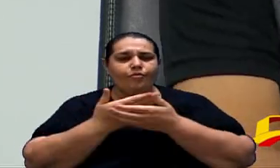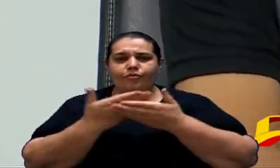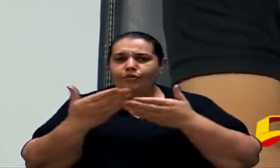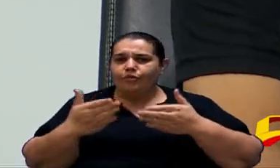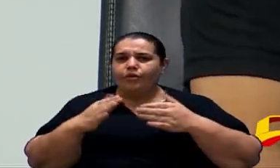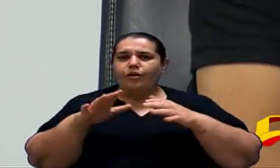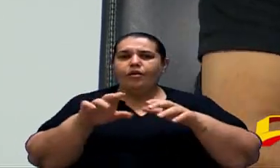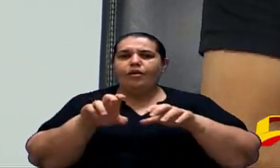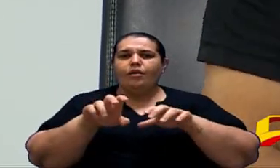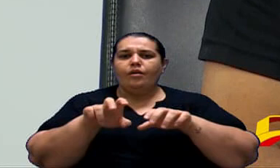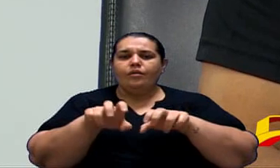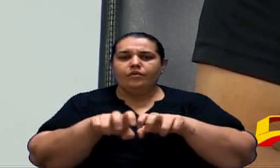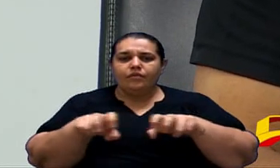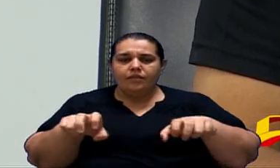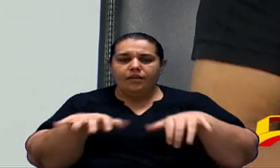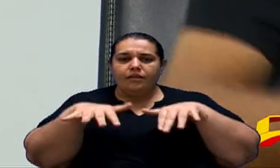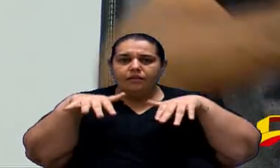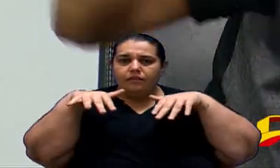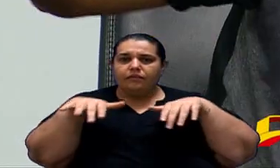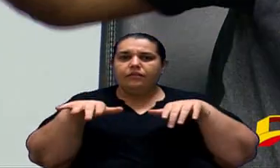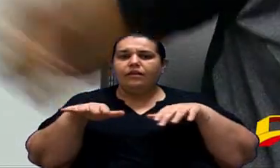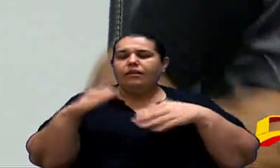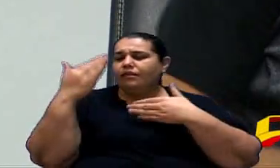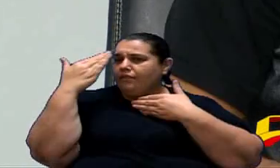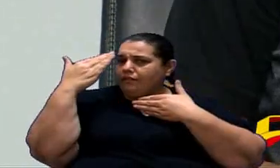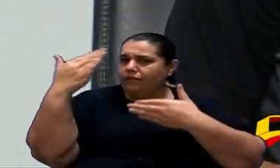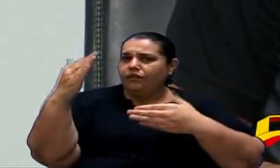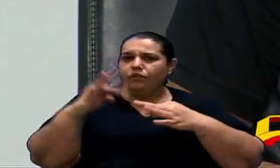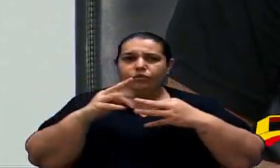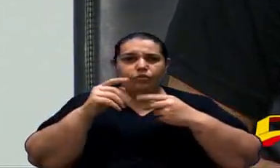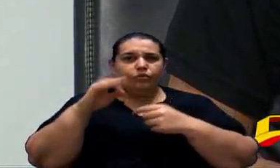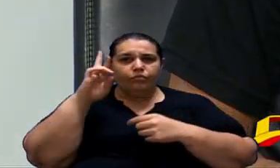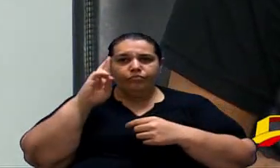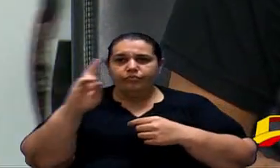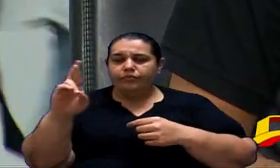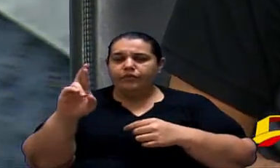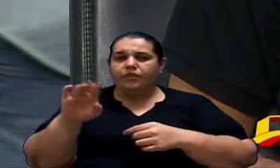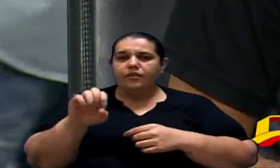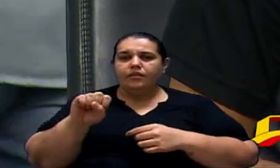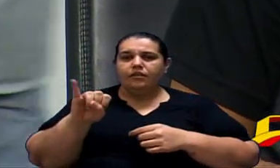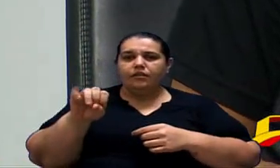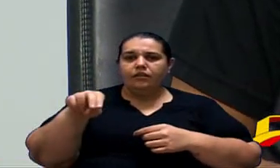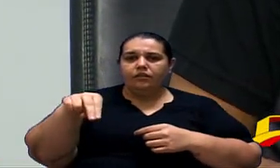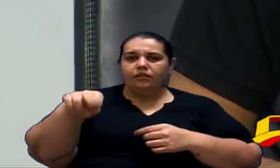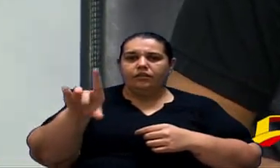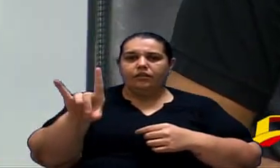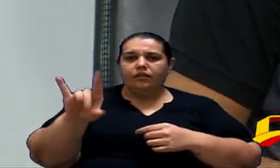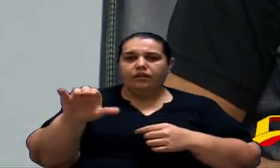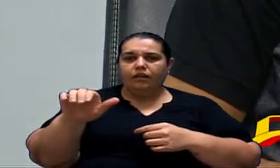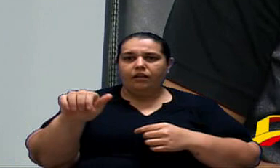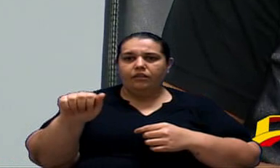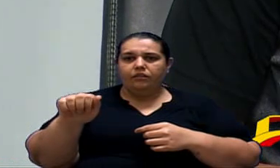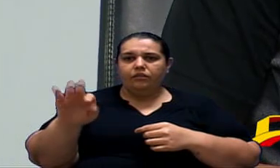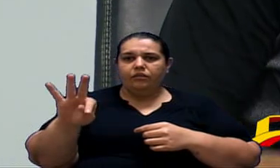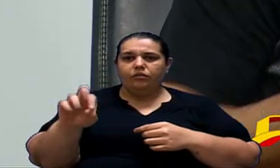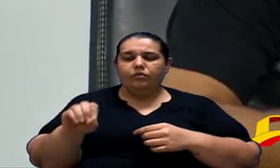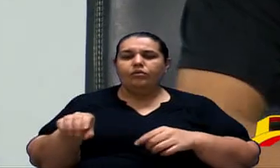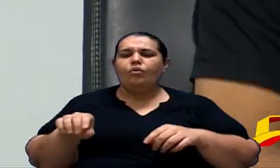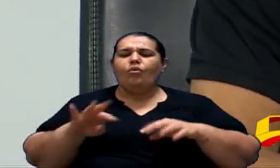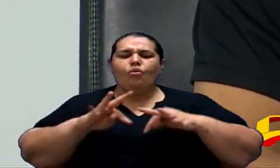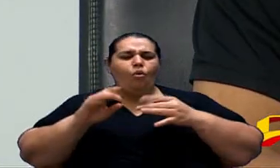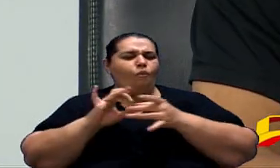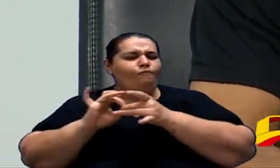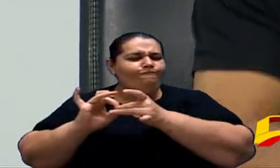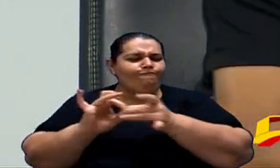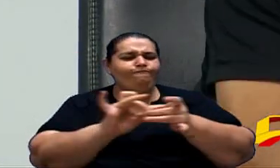aí na bancada e agradecer todos os nossos diretores aqui do sindicato que estão presentes hoje aqui e que todos juntos vamos